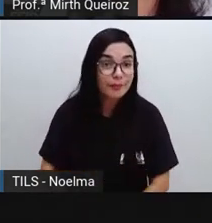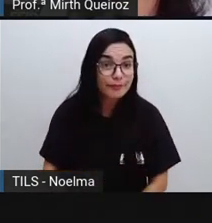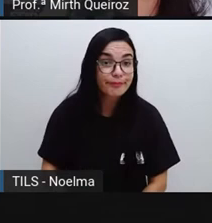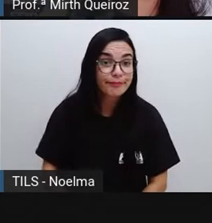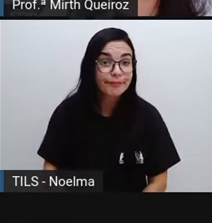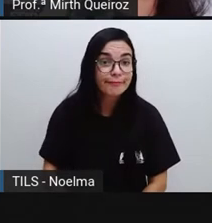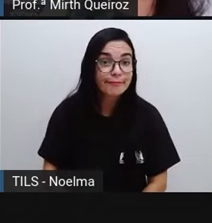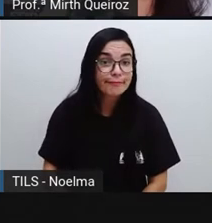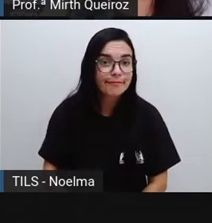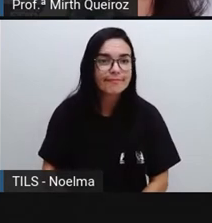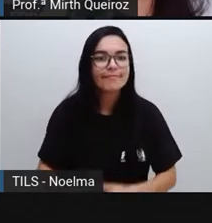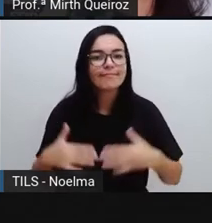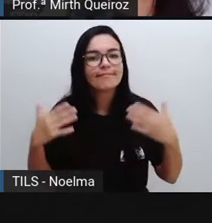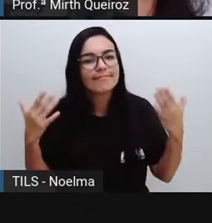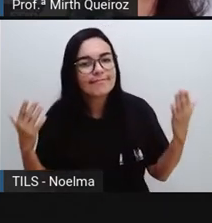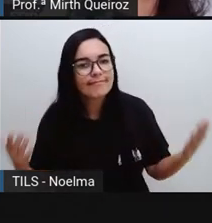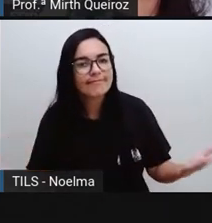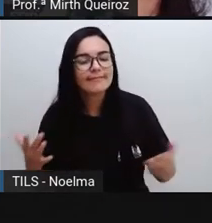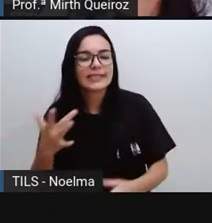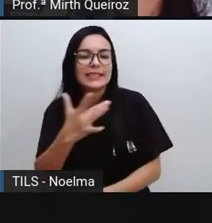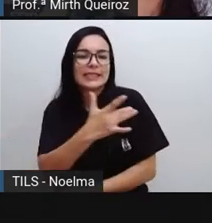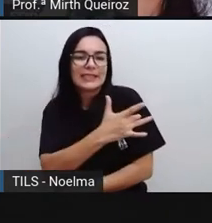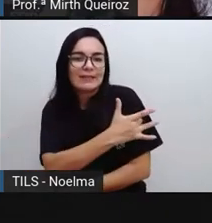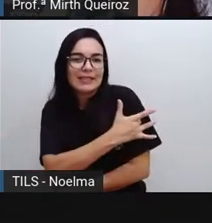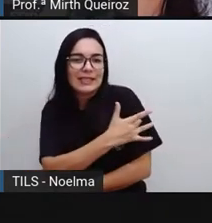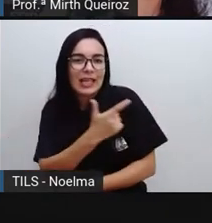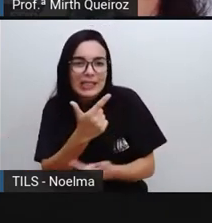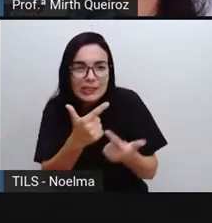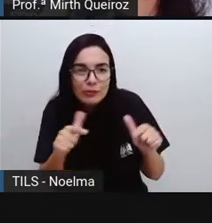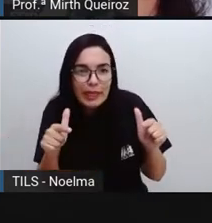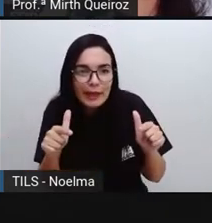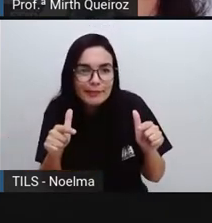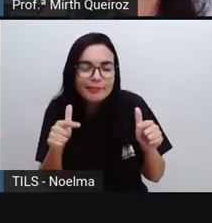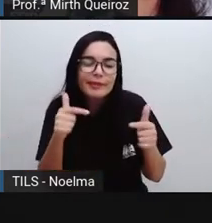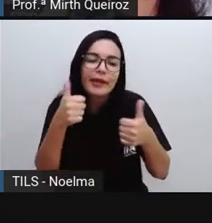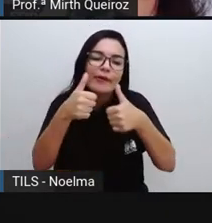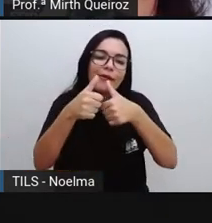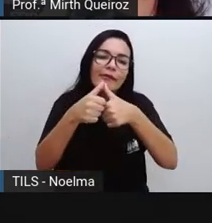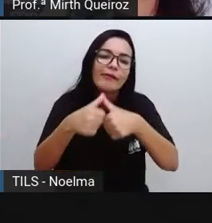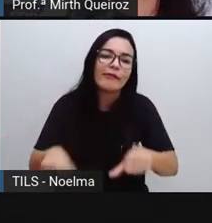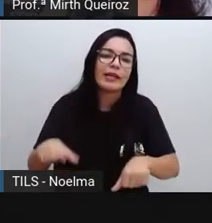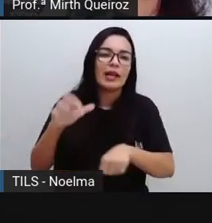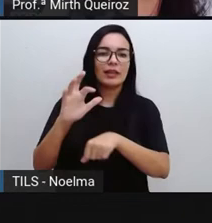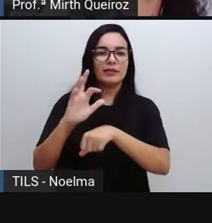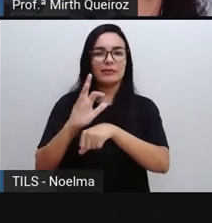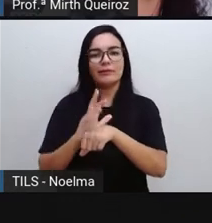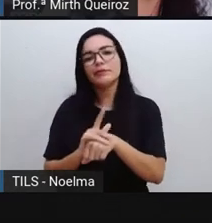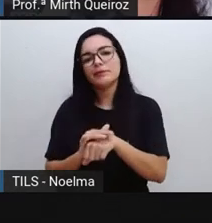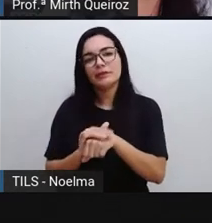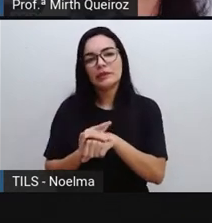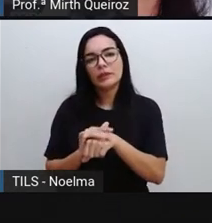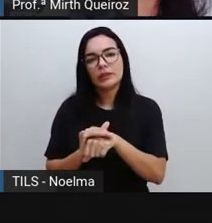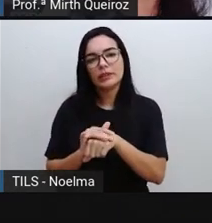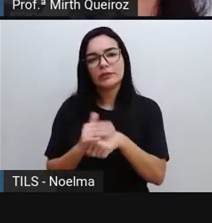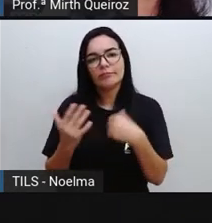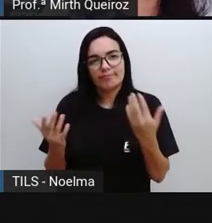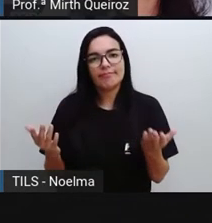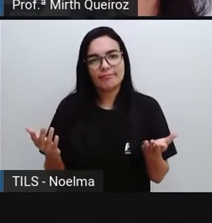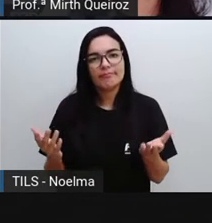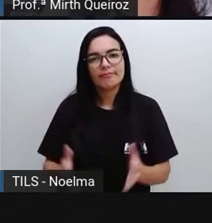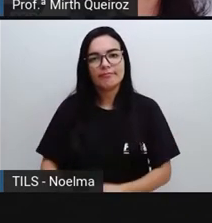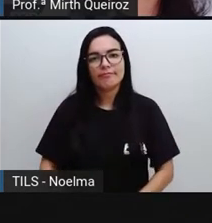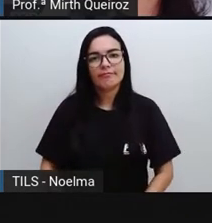representarem aí a luta contra a imposição da vacina e a criança acaba adoecendo.